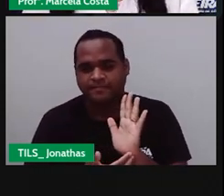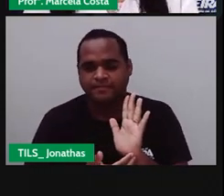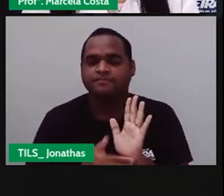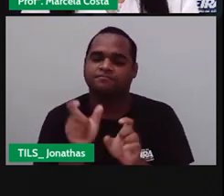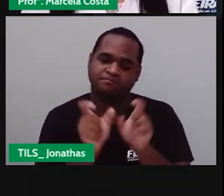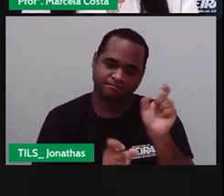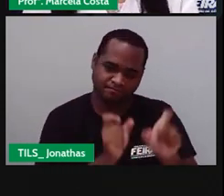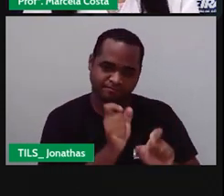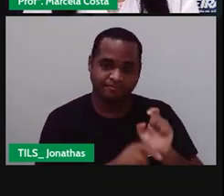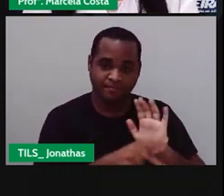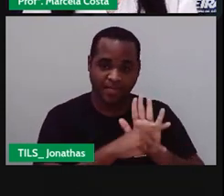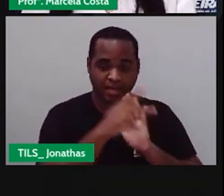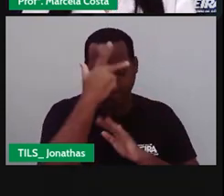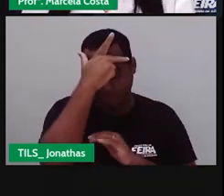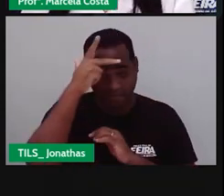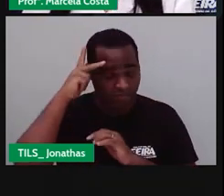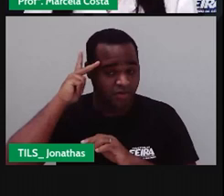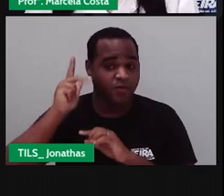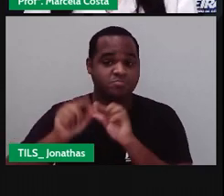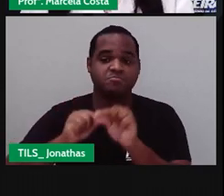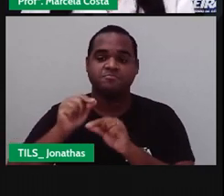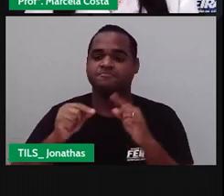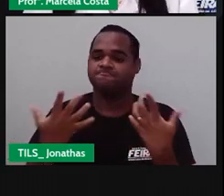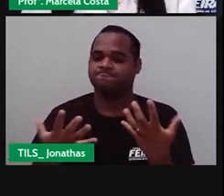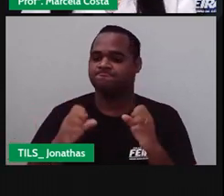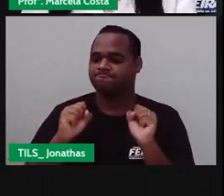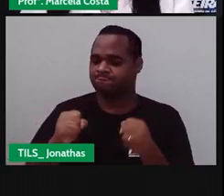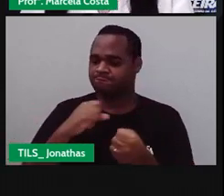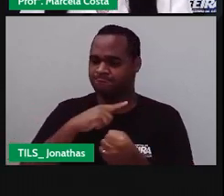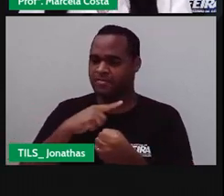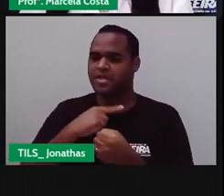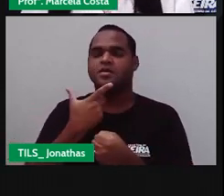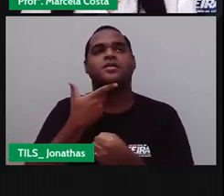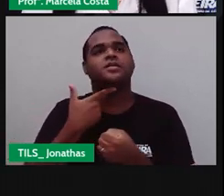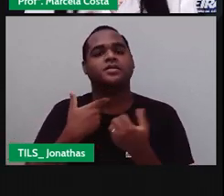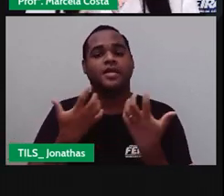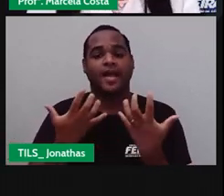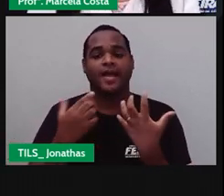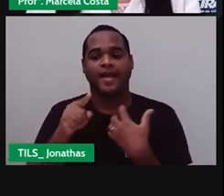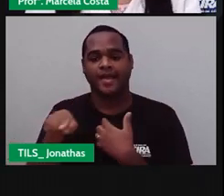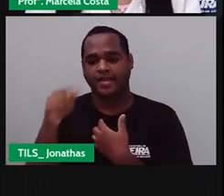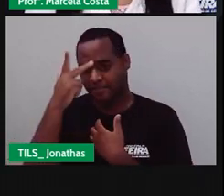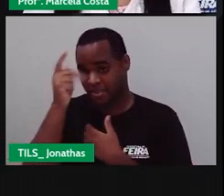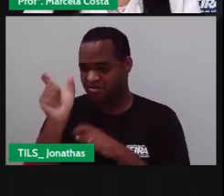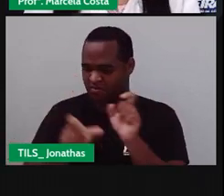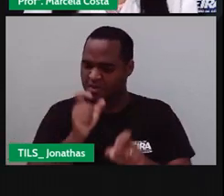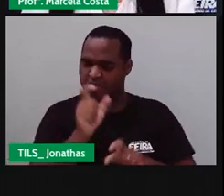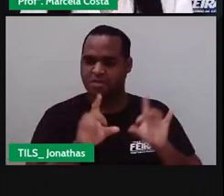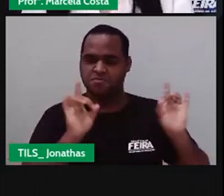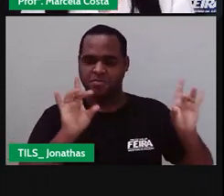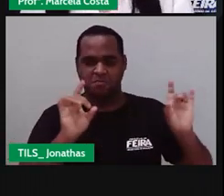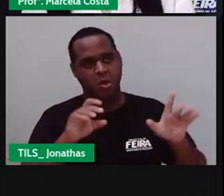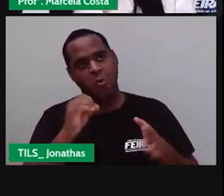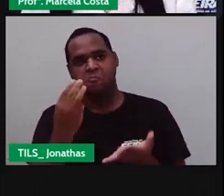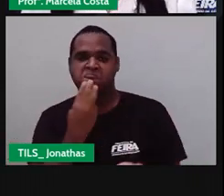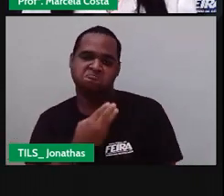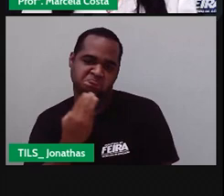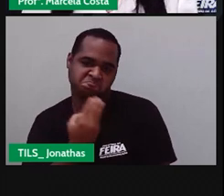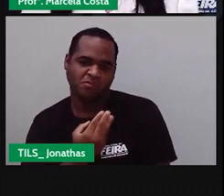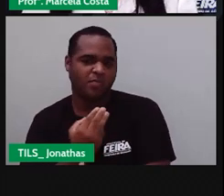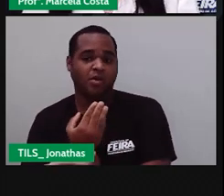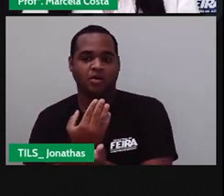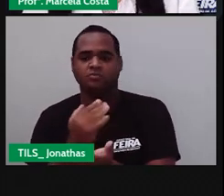Características Das pessoas E reforça Que nenhuma Dessas características É uma qualidade Ou um defeito